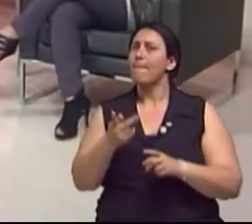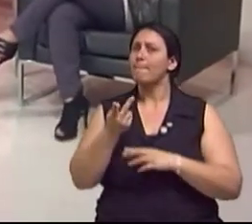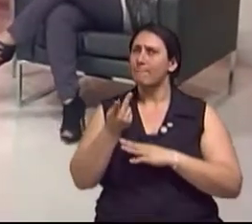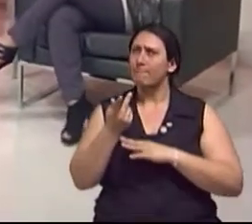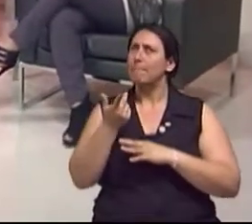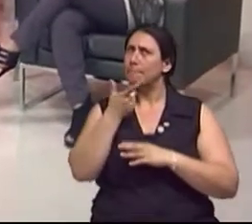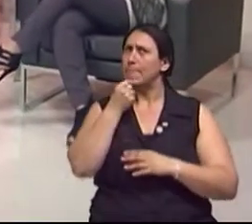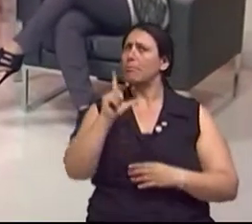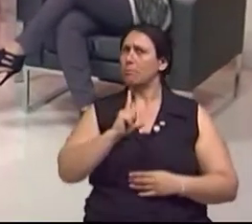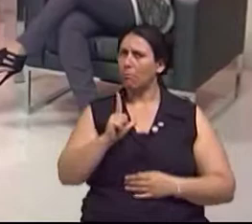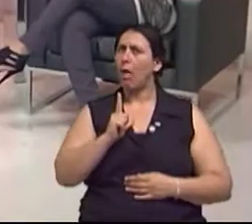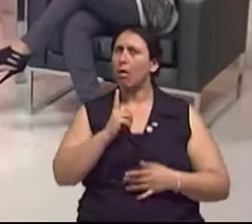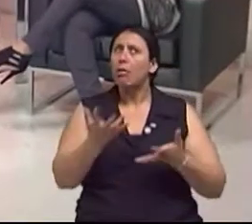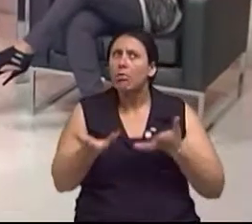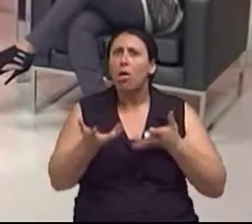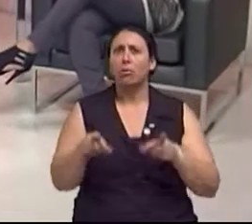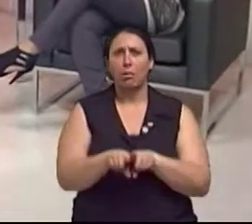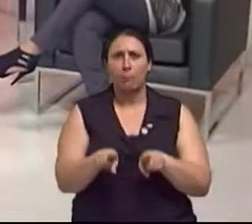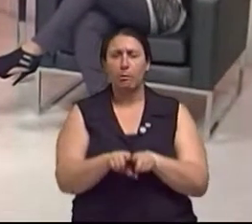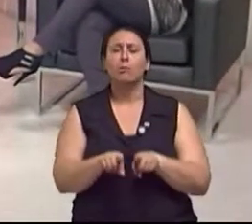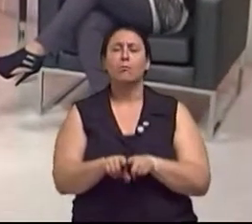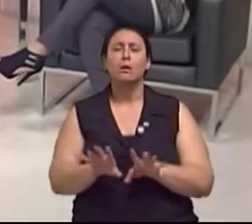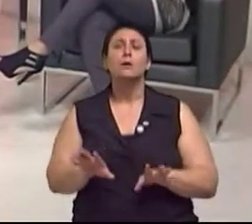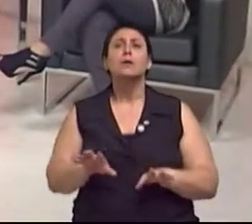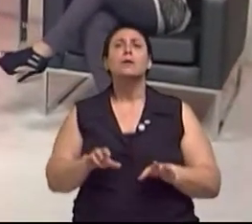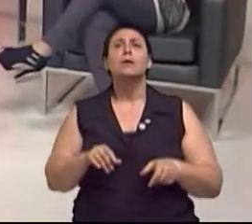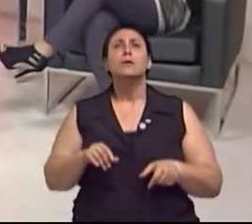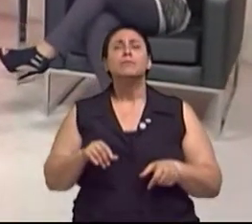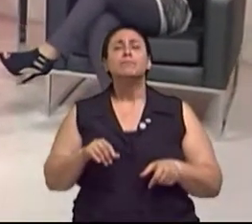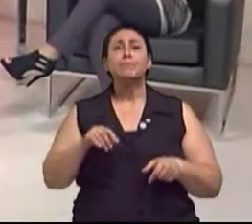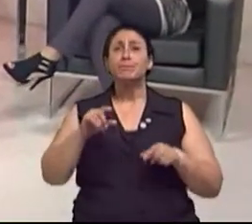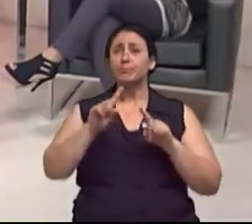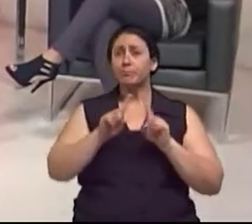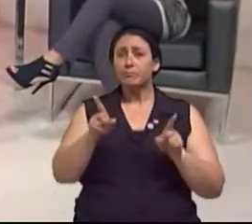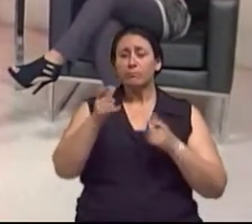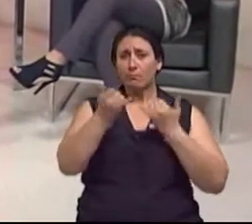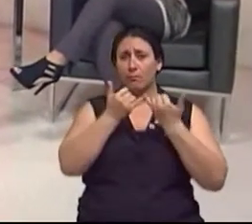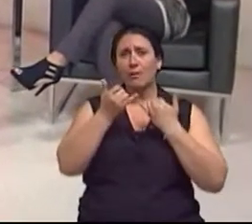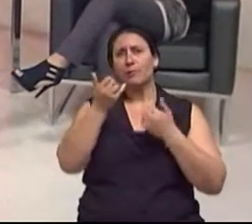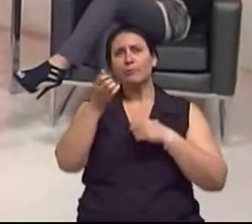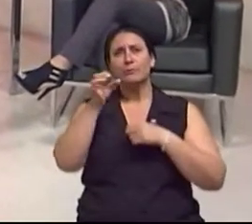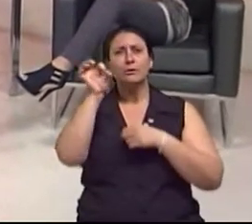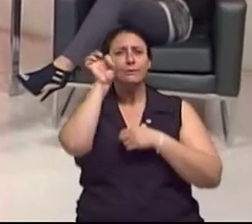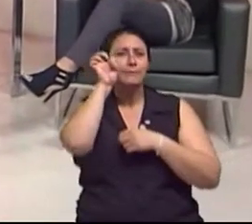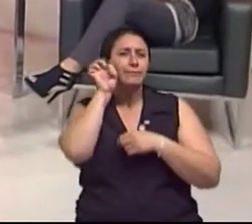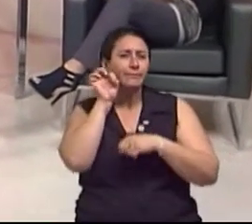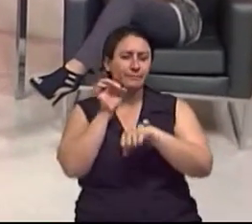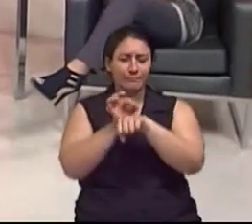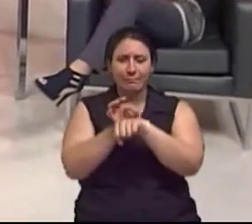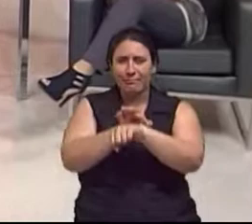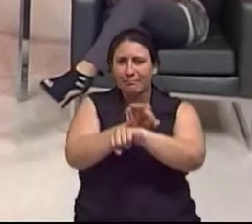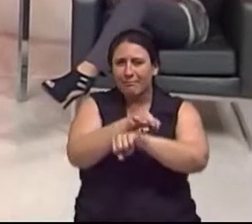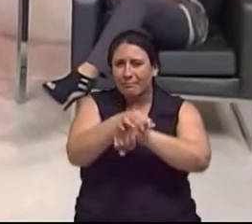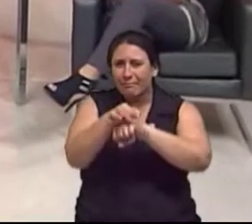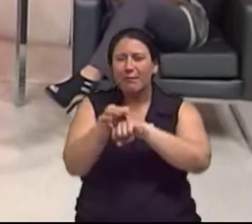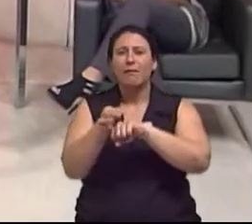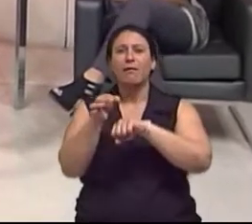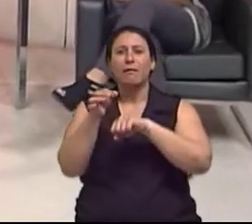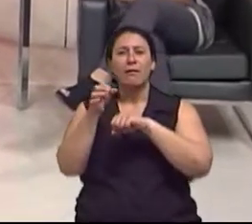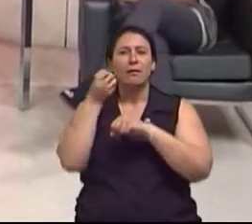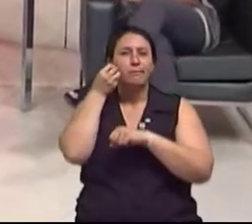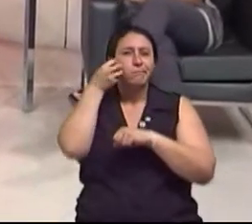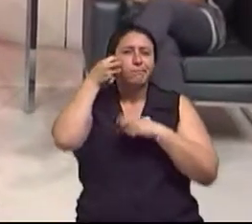Ah, ok. Os homens já estão buscando isso? Sim, mas em relação à remoção de sinais, por exemplo, a cirurgia,